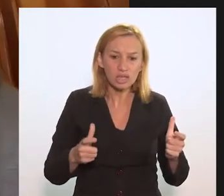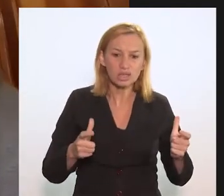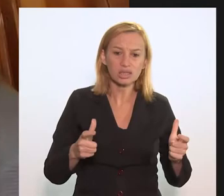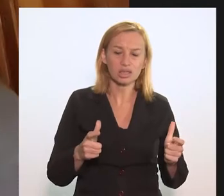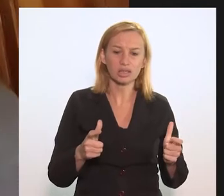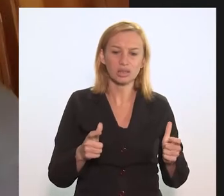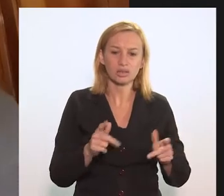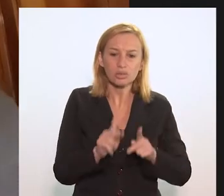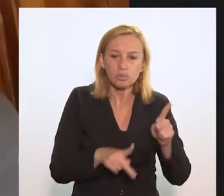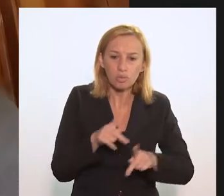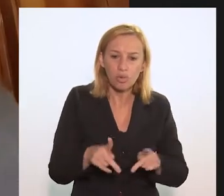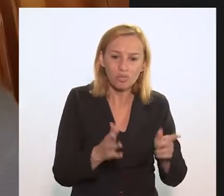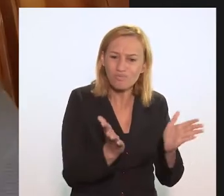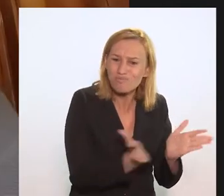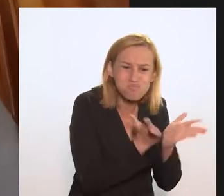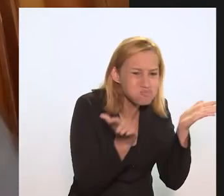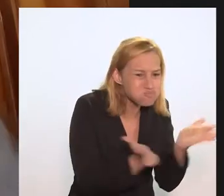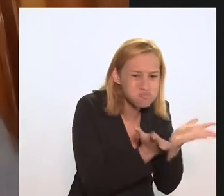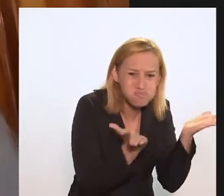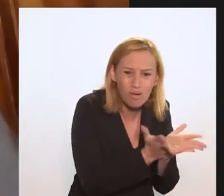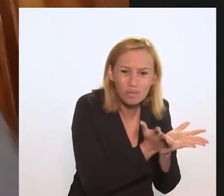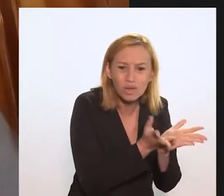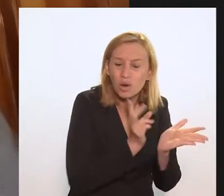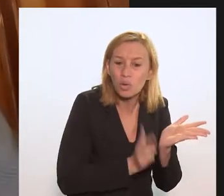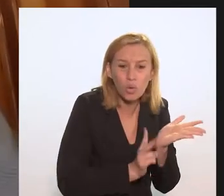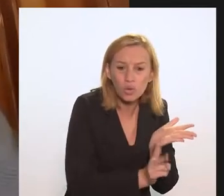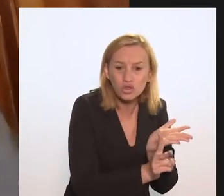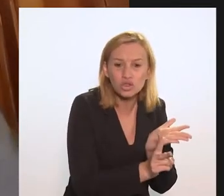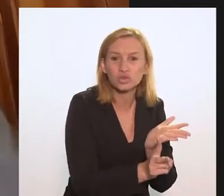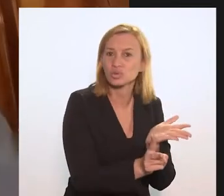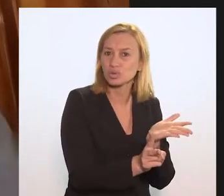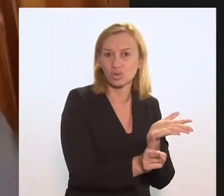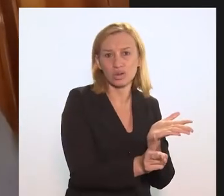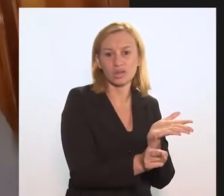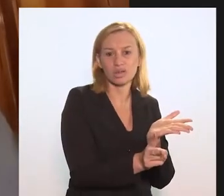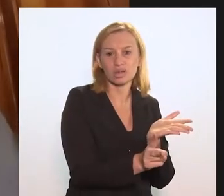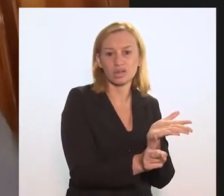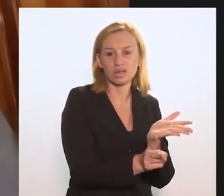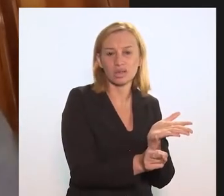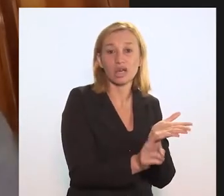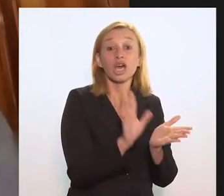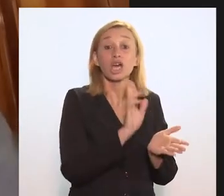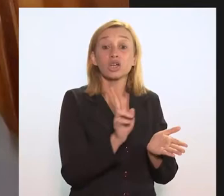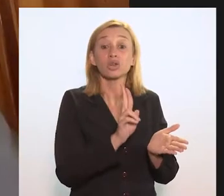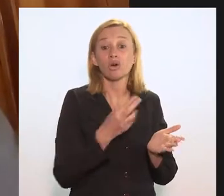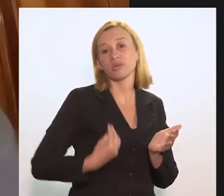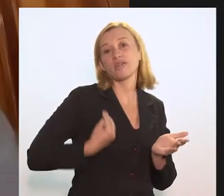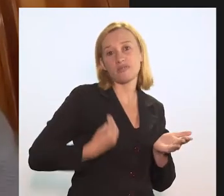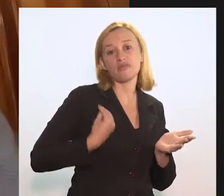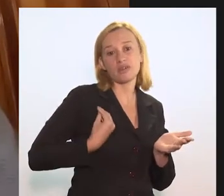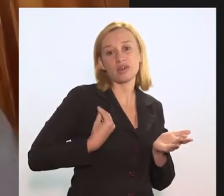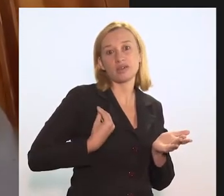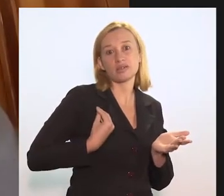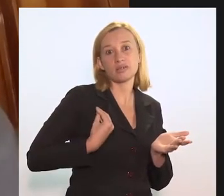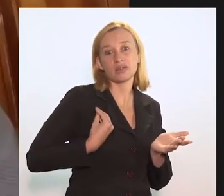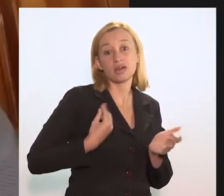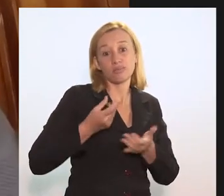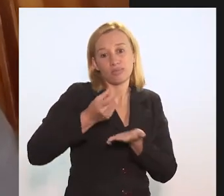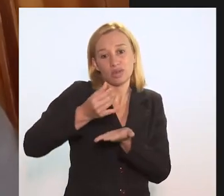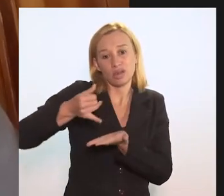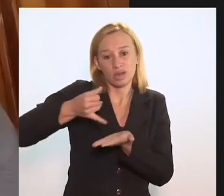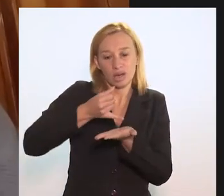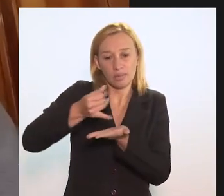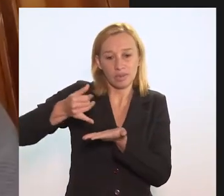população mais pobre, a massa da população, continua sendo obrigada, em nome da sobrevivência, sob a órbita do